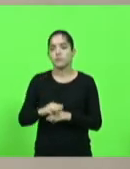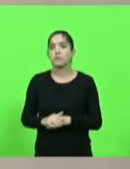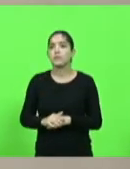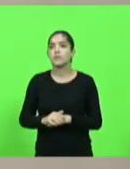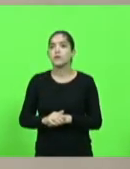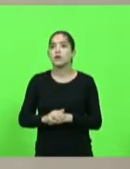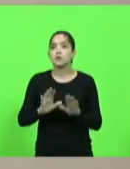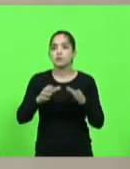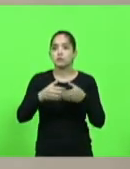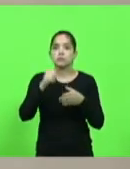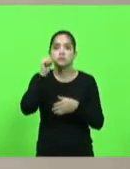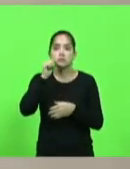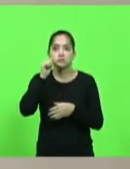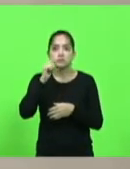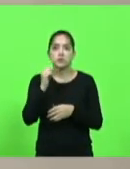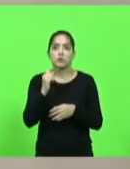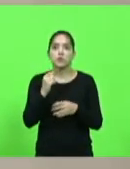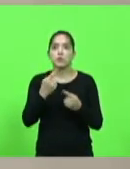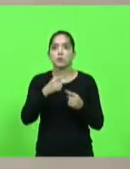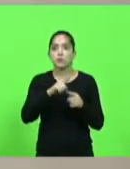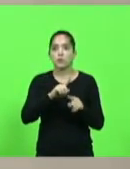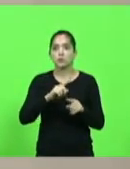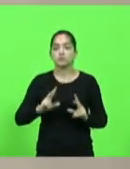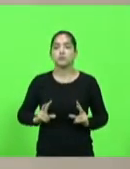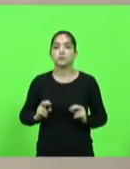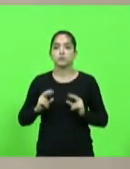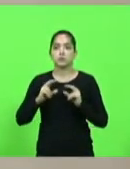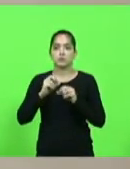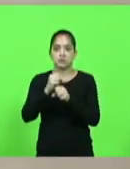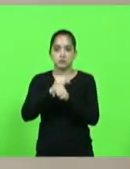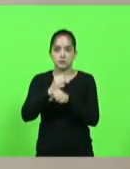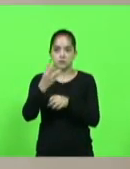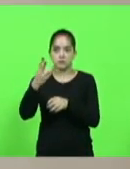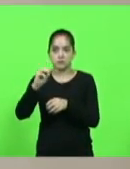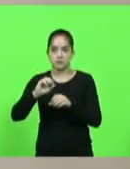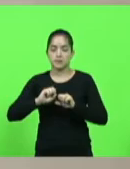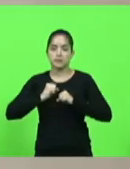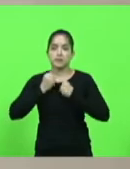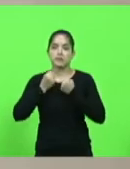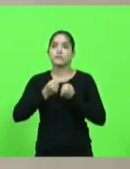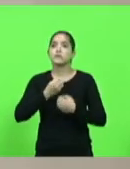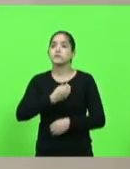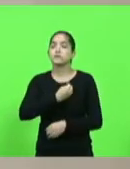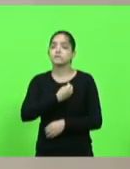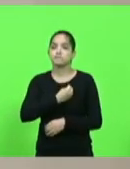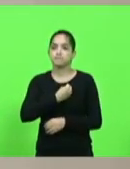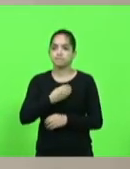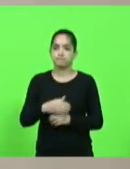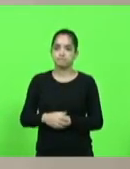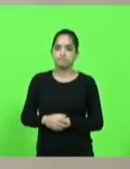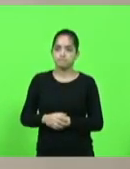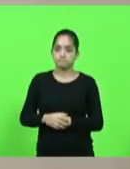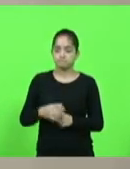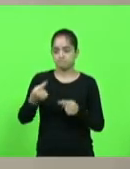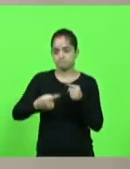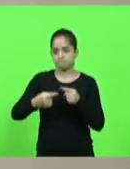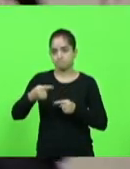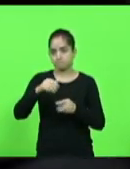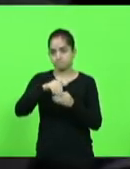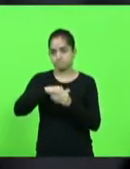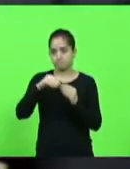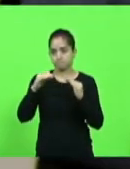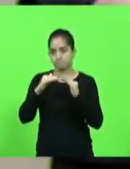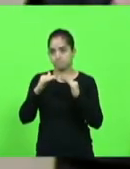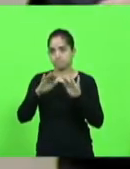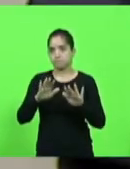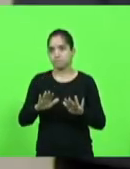Feminina e Combate ao Câncer do município de Isara, pela celebração de 30 anos em defesa da vida. Em discussão. Não havendo quem queira discutir em votação,